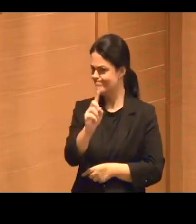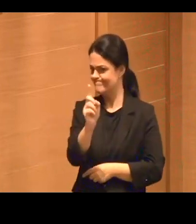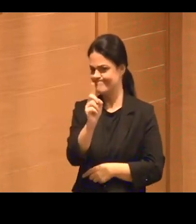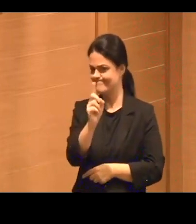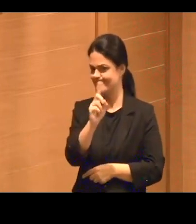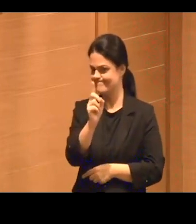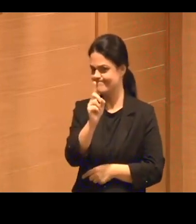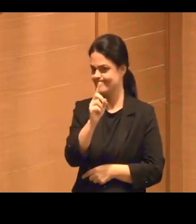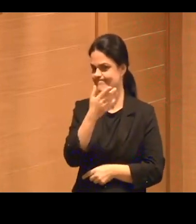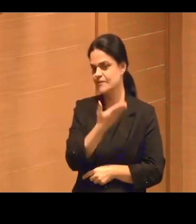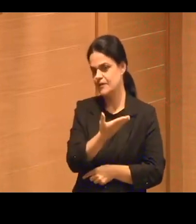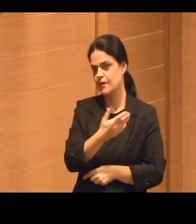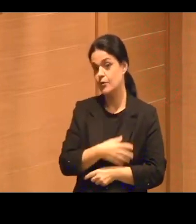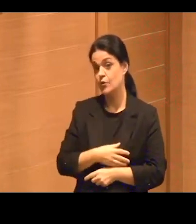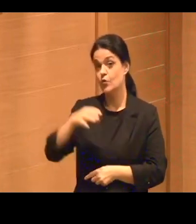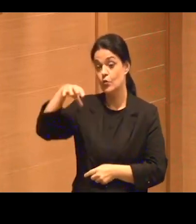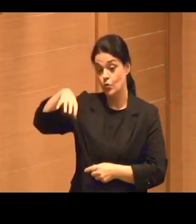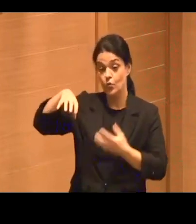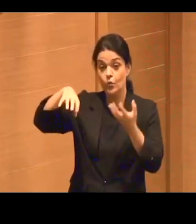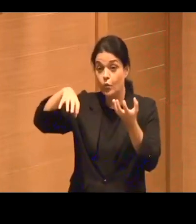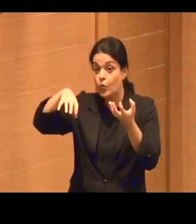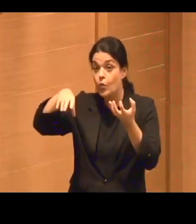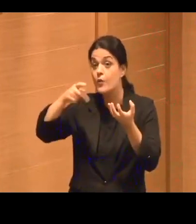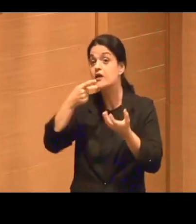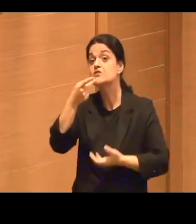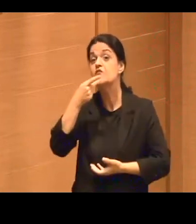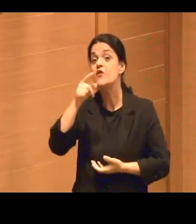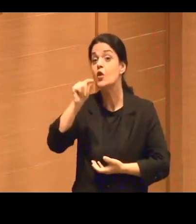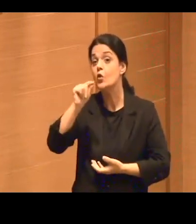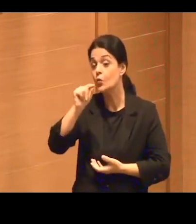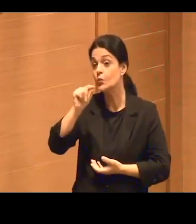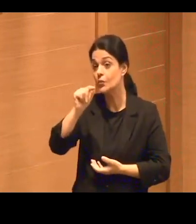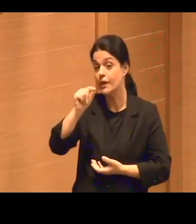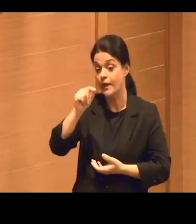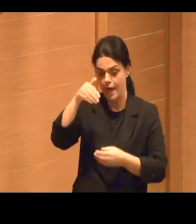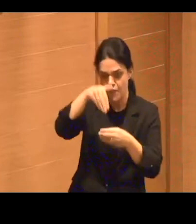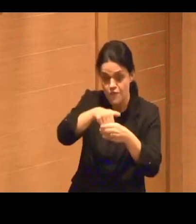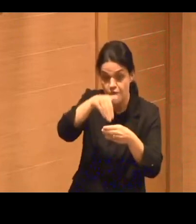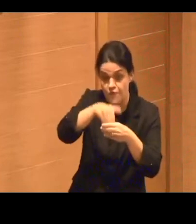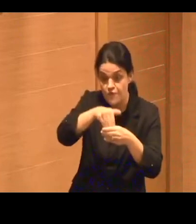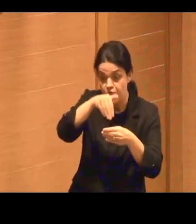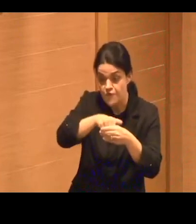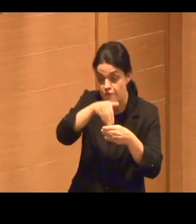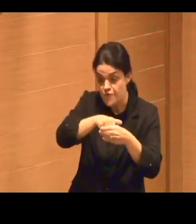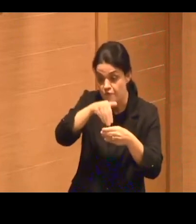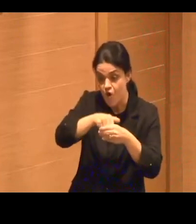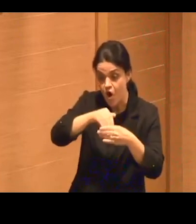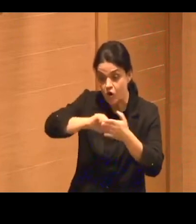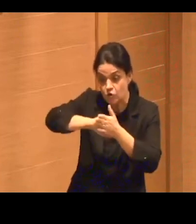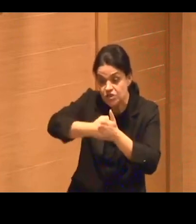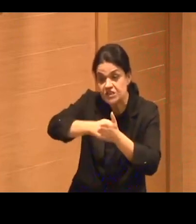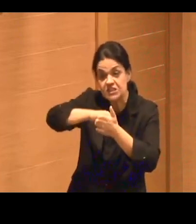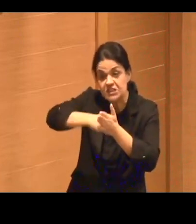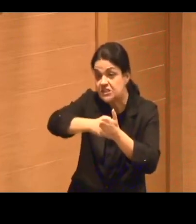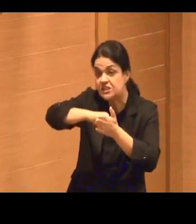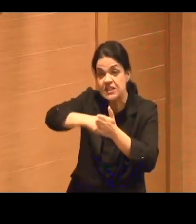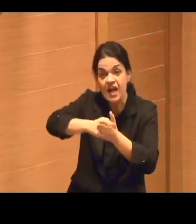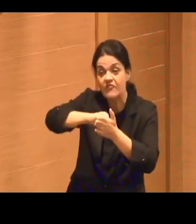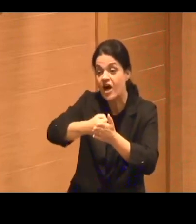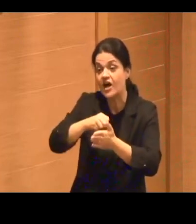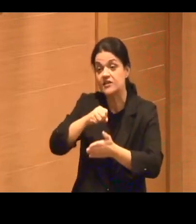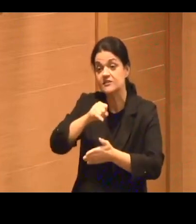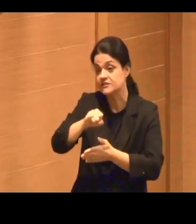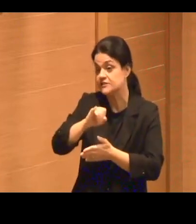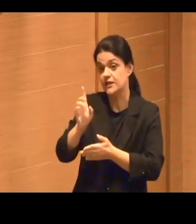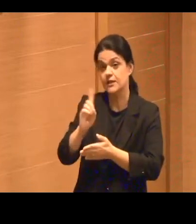com todas as letras, vou travar todas as votações se não me der a caixa com porteira fechada. Não tem mais vergonha